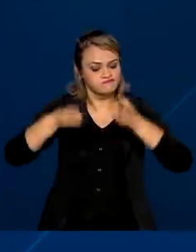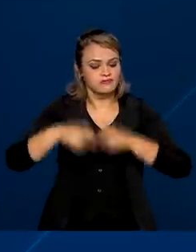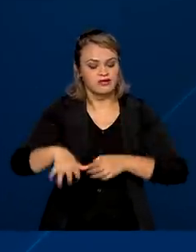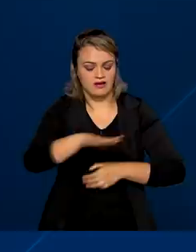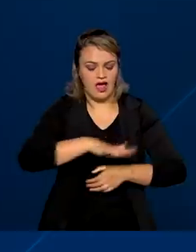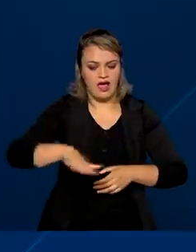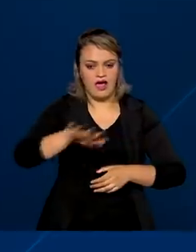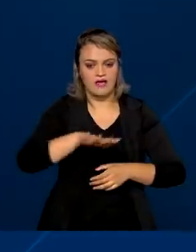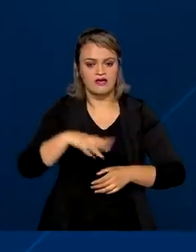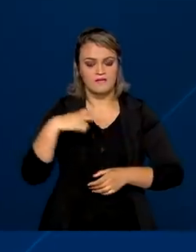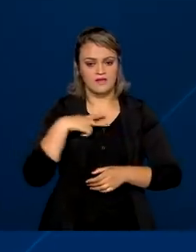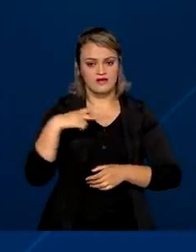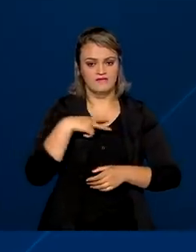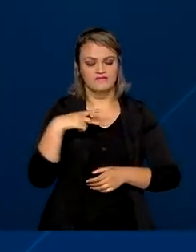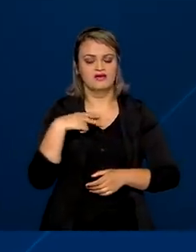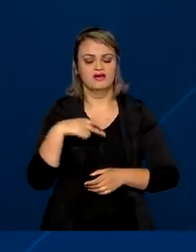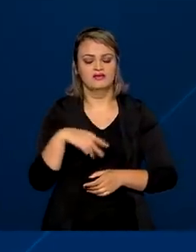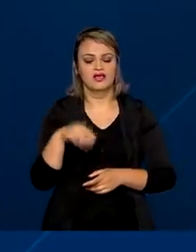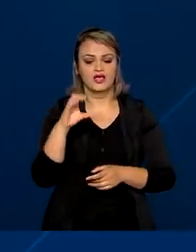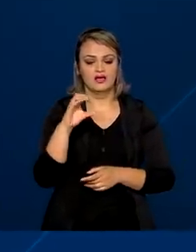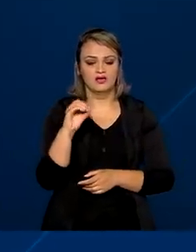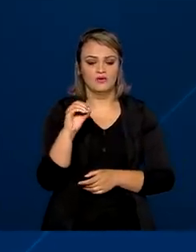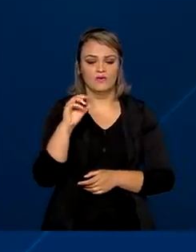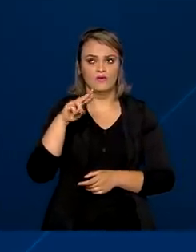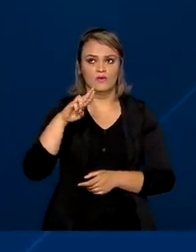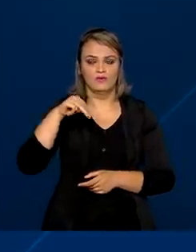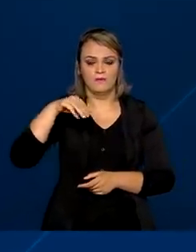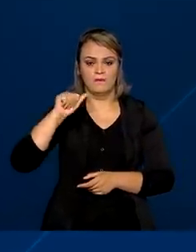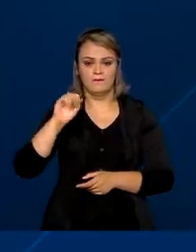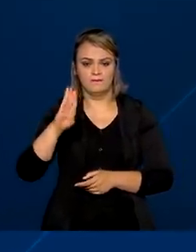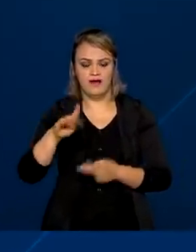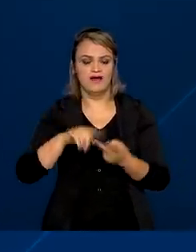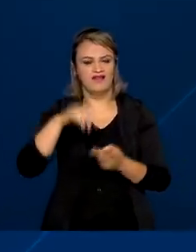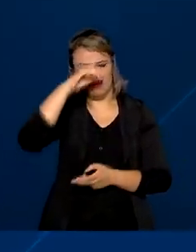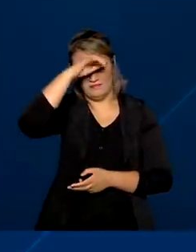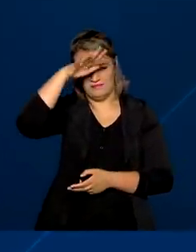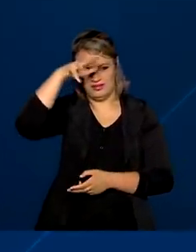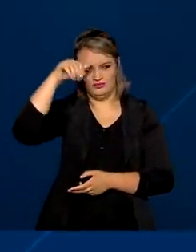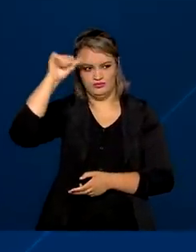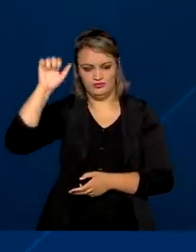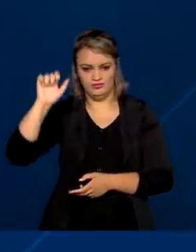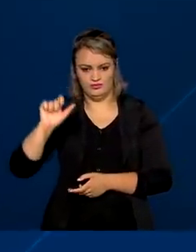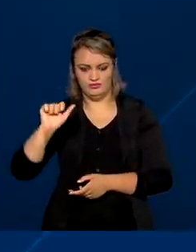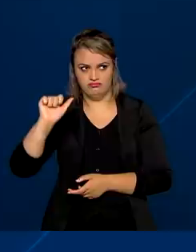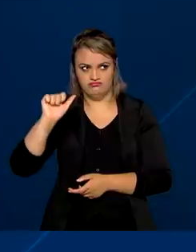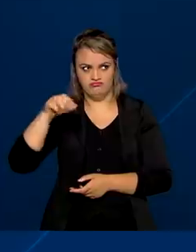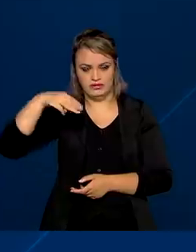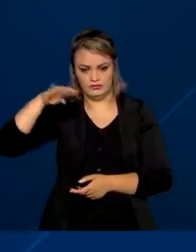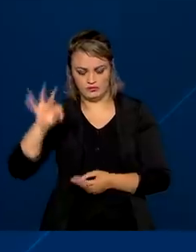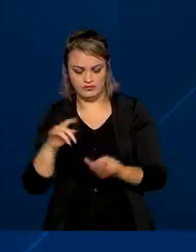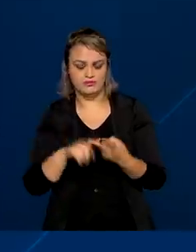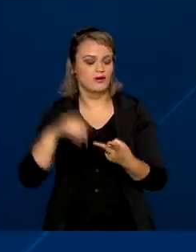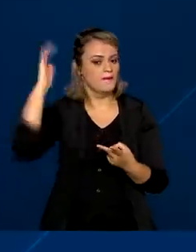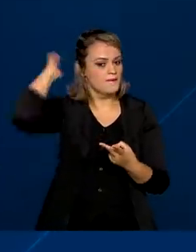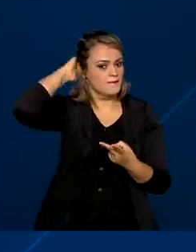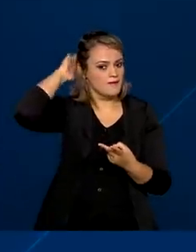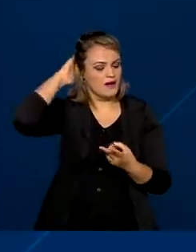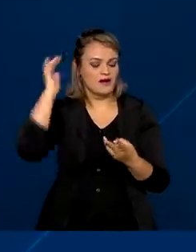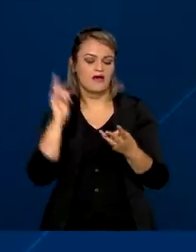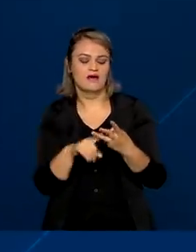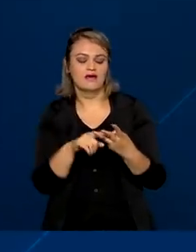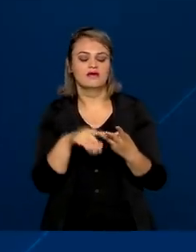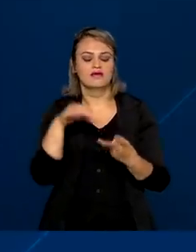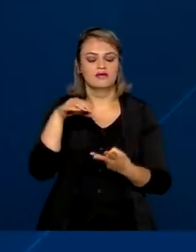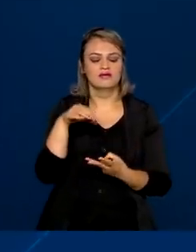portuários privados em Corumbá e Porto Murtinho, no Mato Grosso do Sul, em Taituba, no Pará, e em